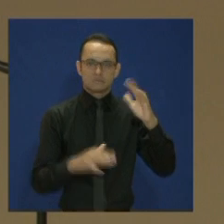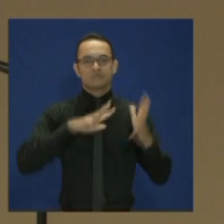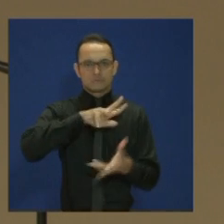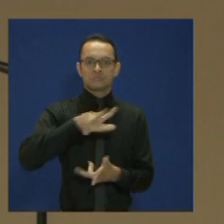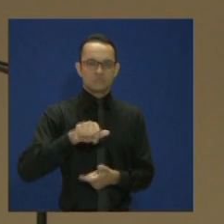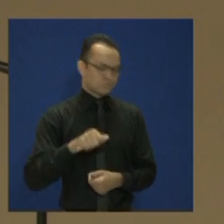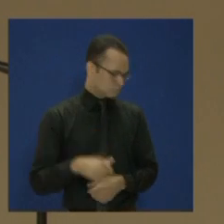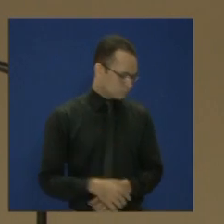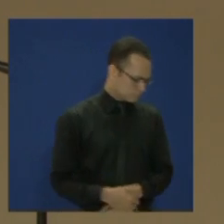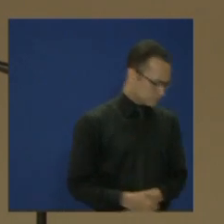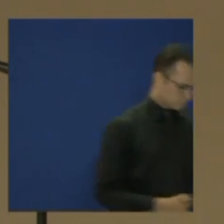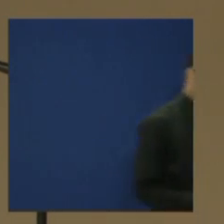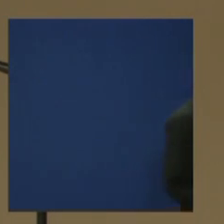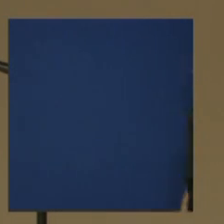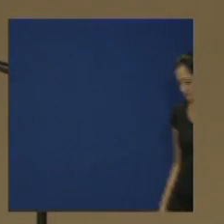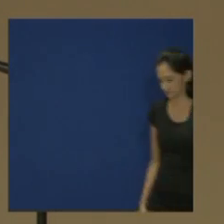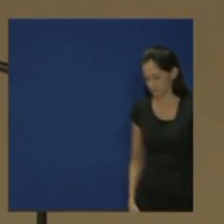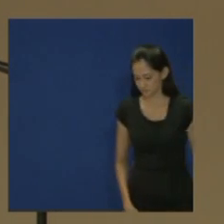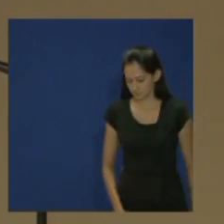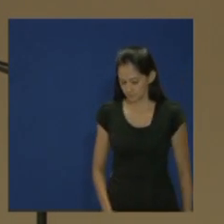mundo e no Brasil também.